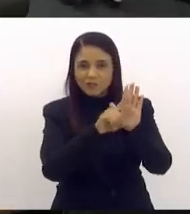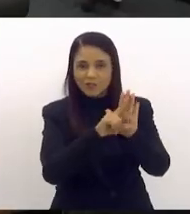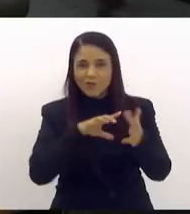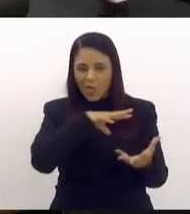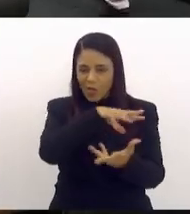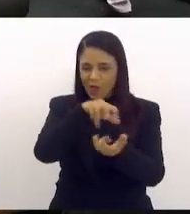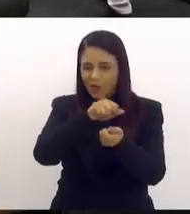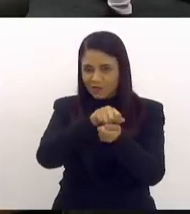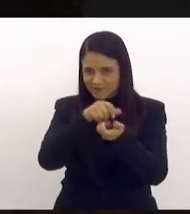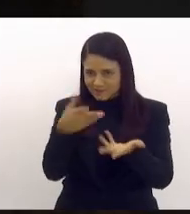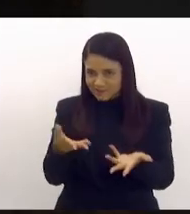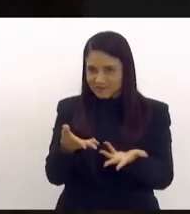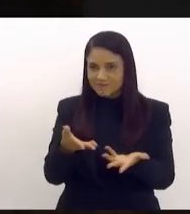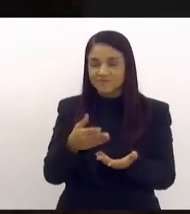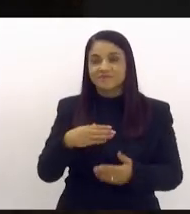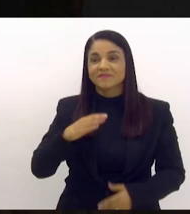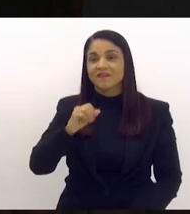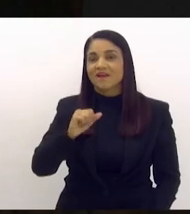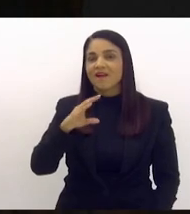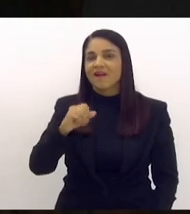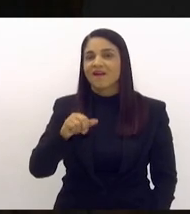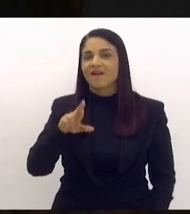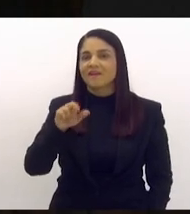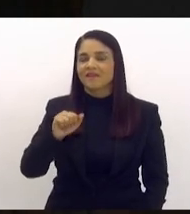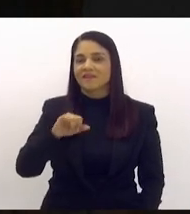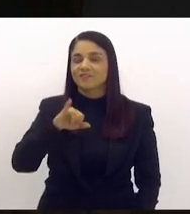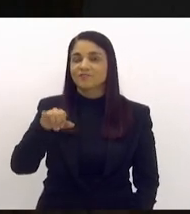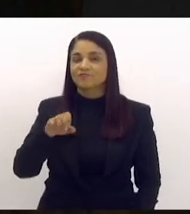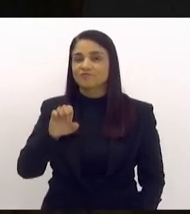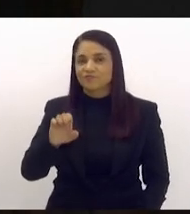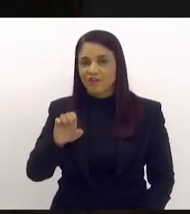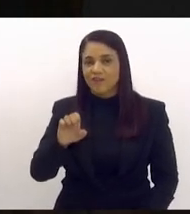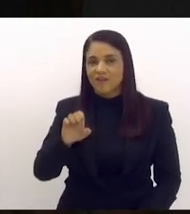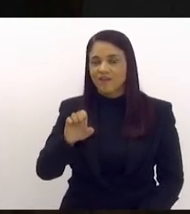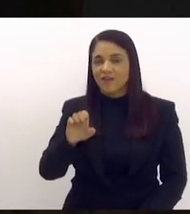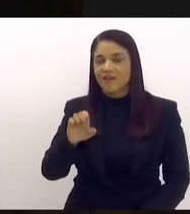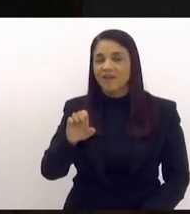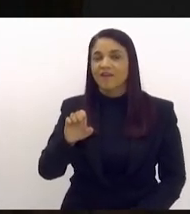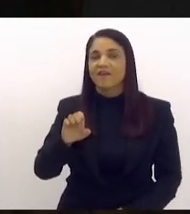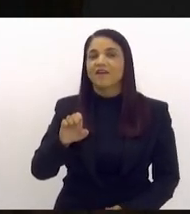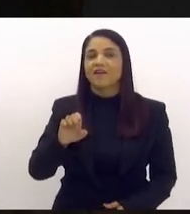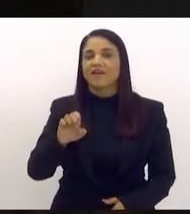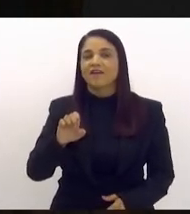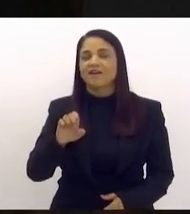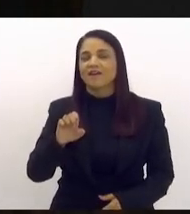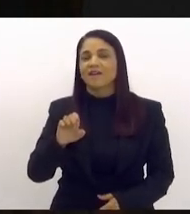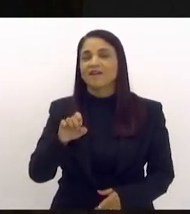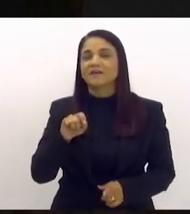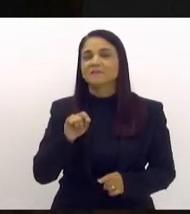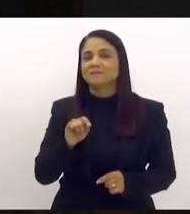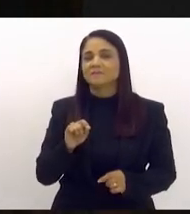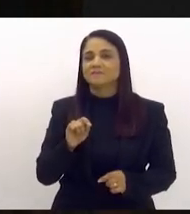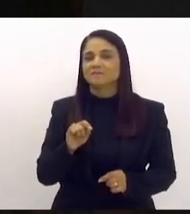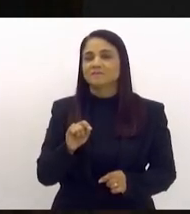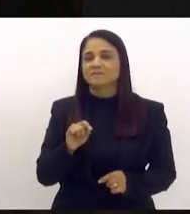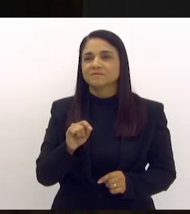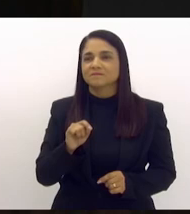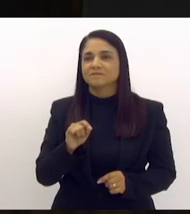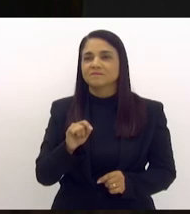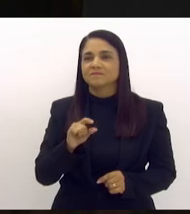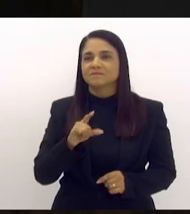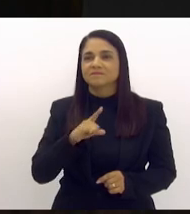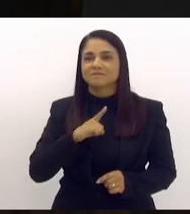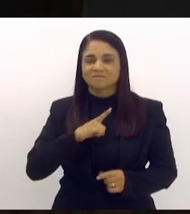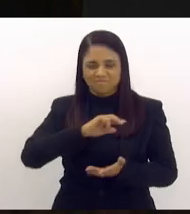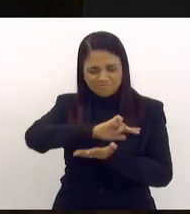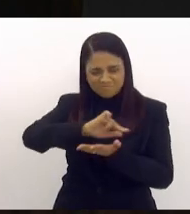A carajé é essa, a carajé é essa, e petisco, é petisco não, quitutes